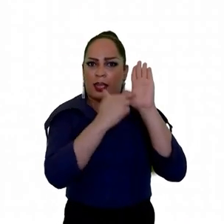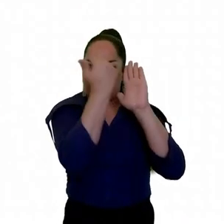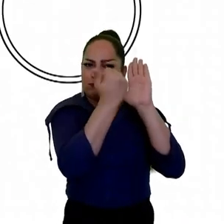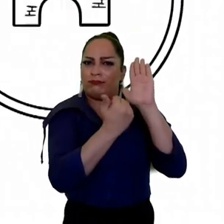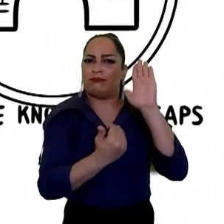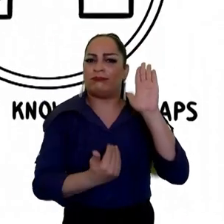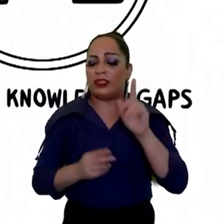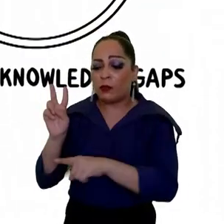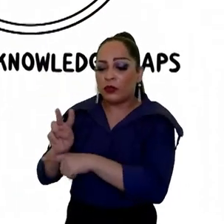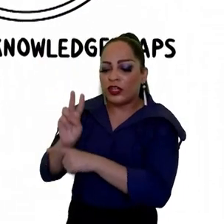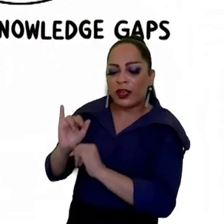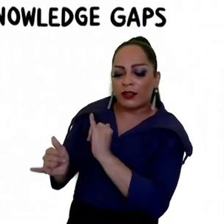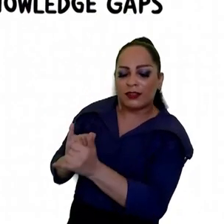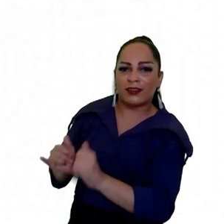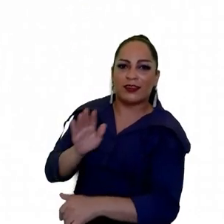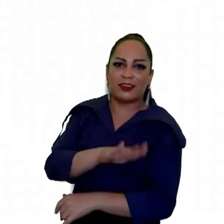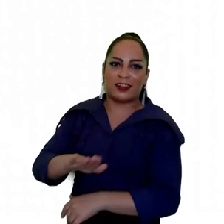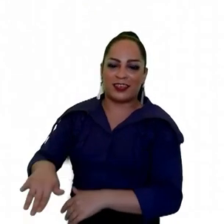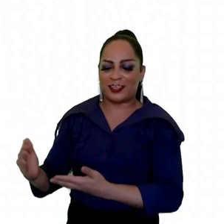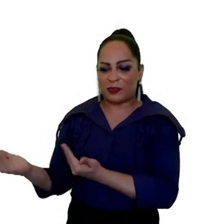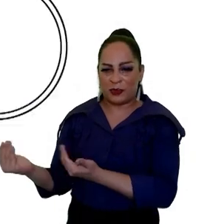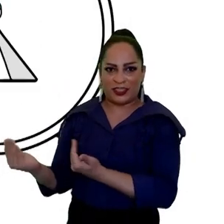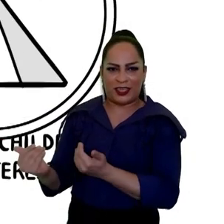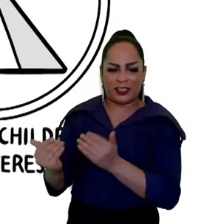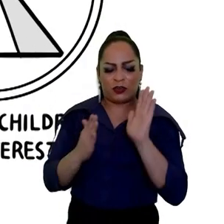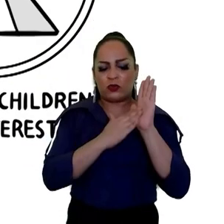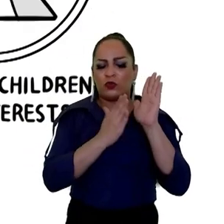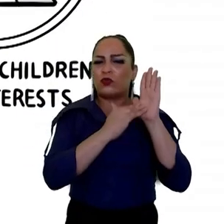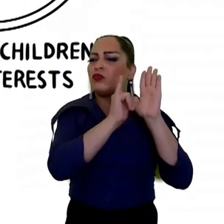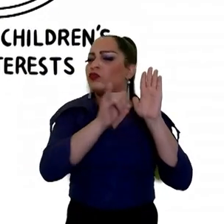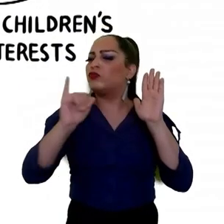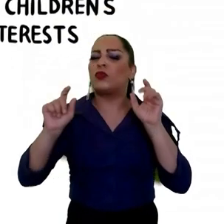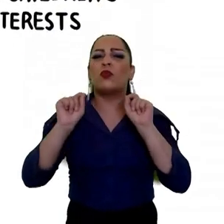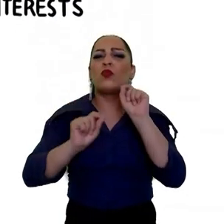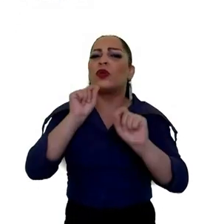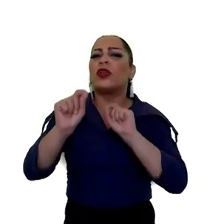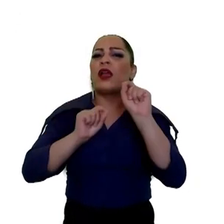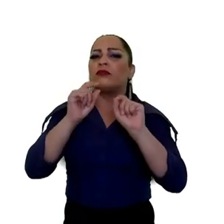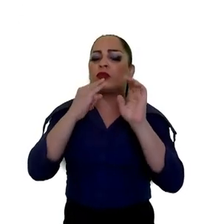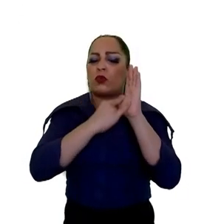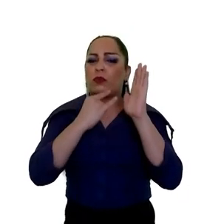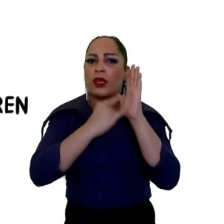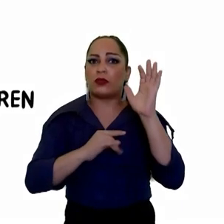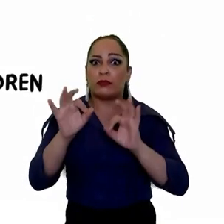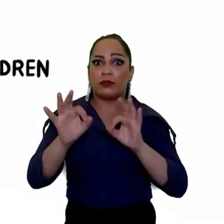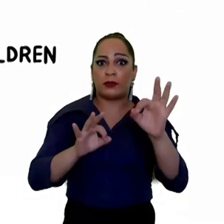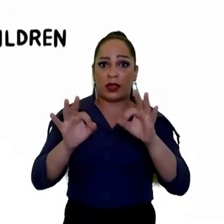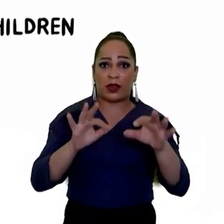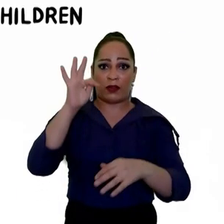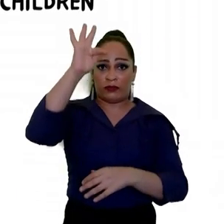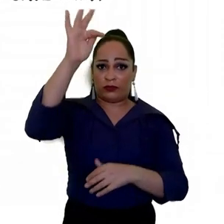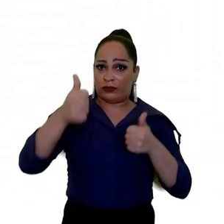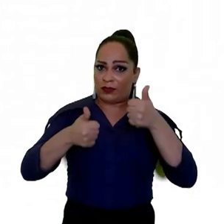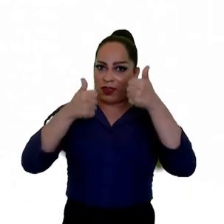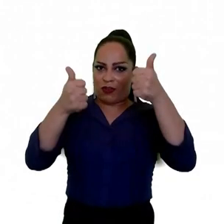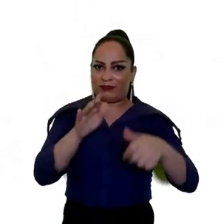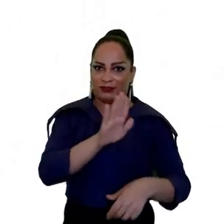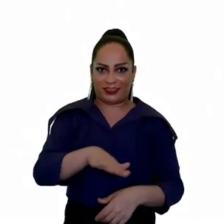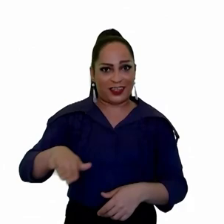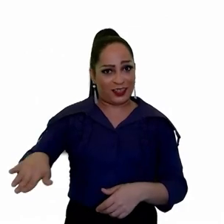os dados de crianças e adolescentes. Esse manifesto idealiza um futuro melhor para os dados de crianças e adolescentes.